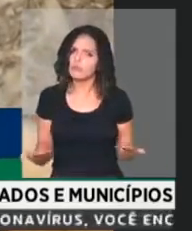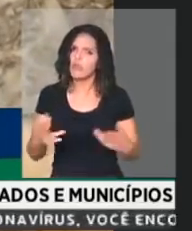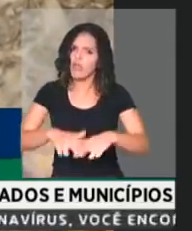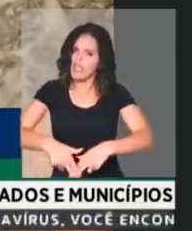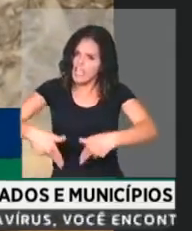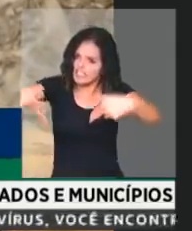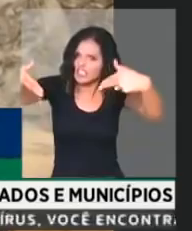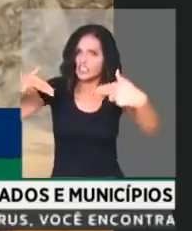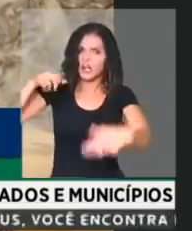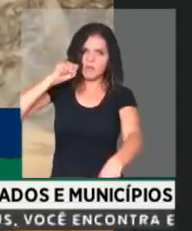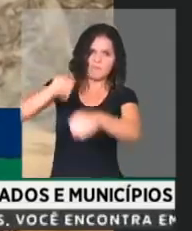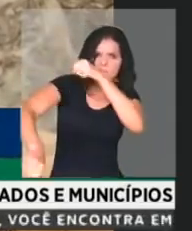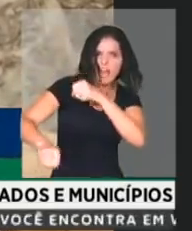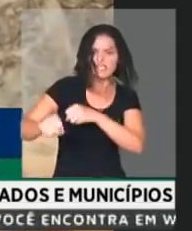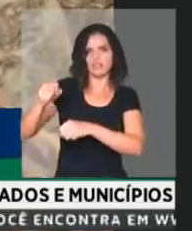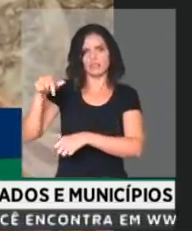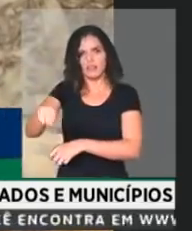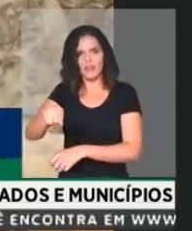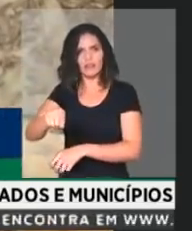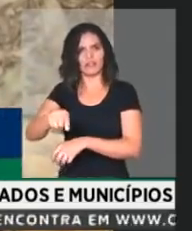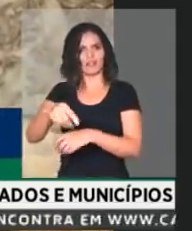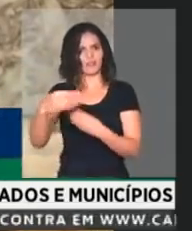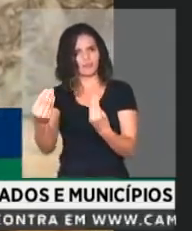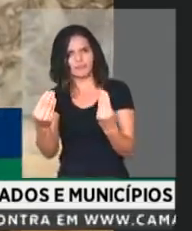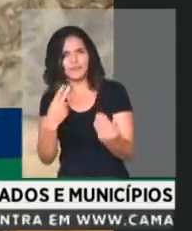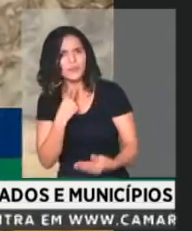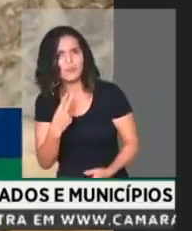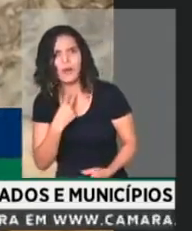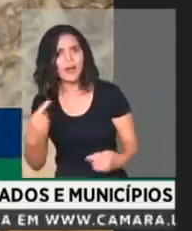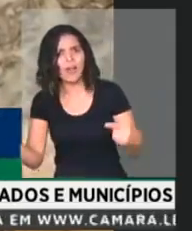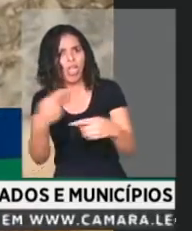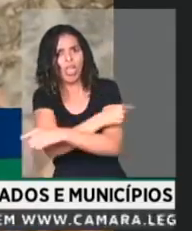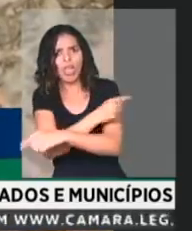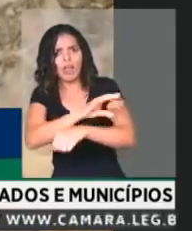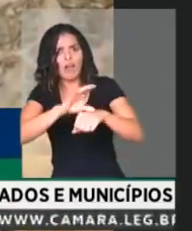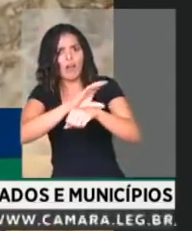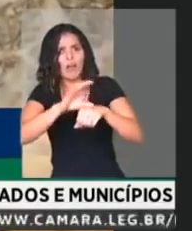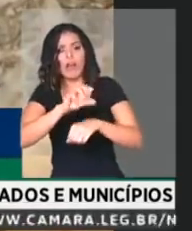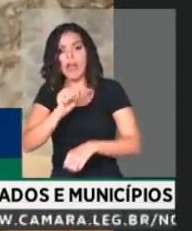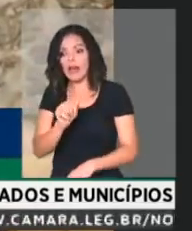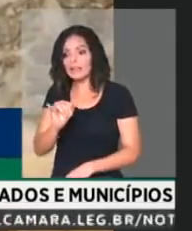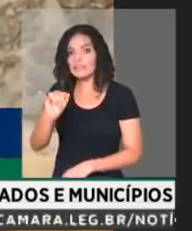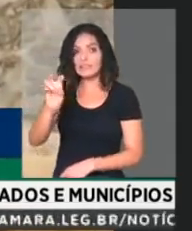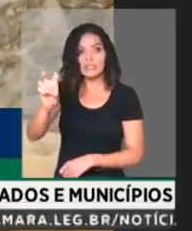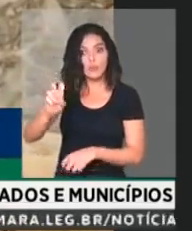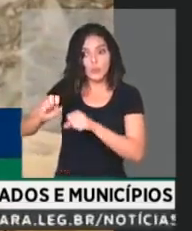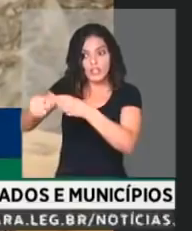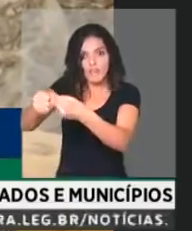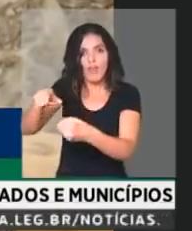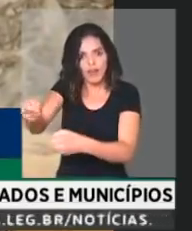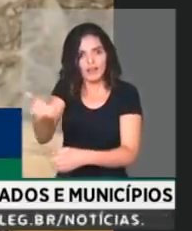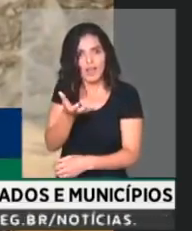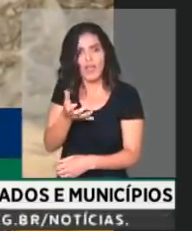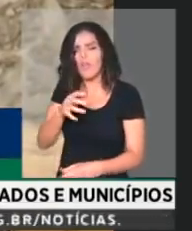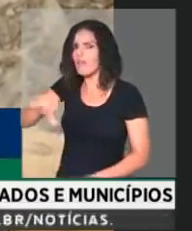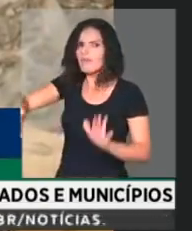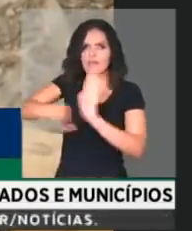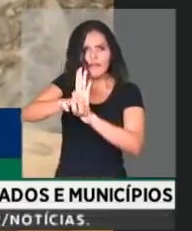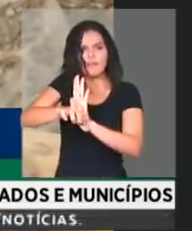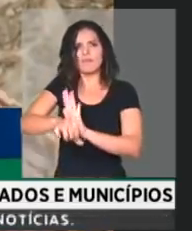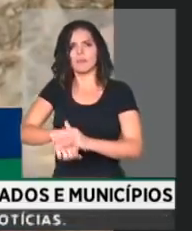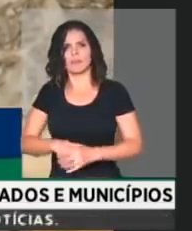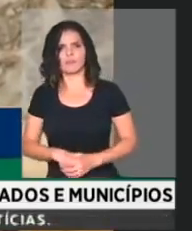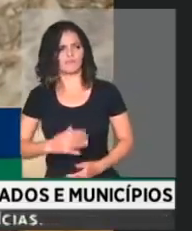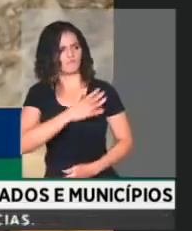pode. Isso é contra a Constituição brasileira. É crime. Defender o AI-5 é crime. Defender a intervenção militar e a